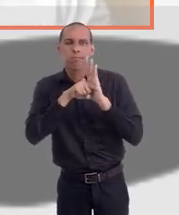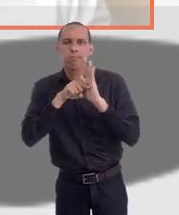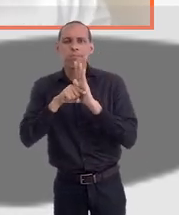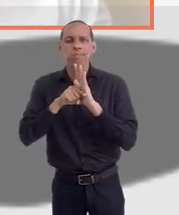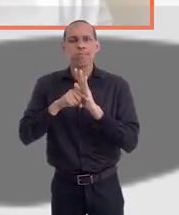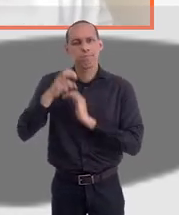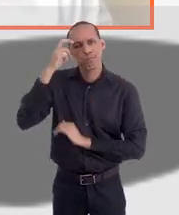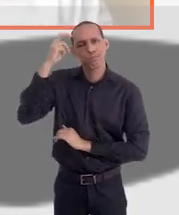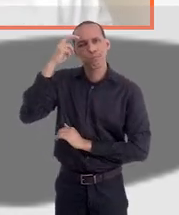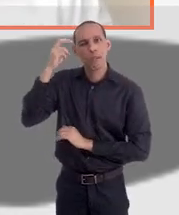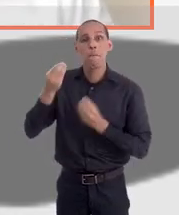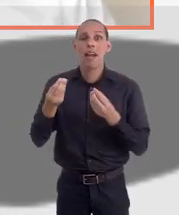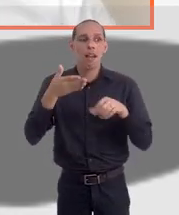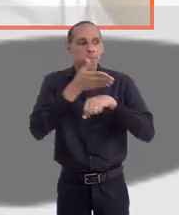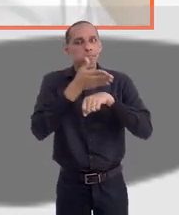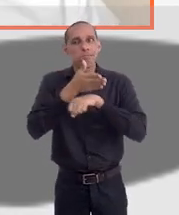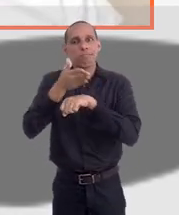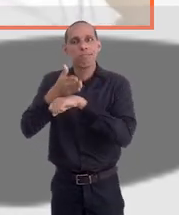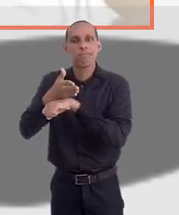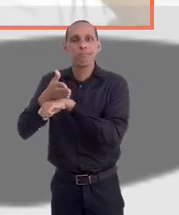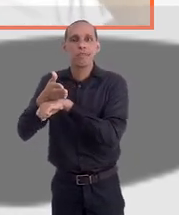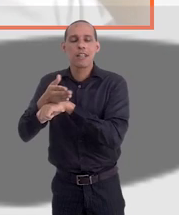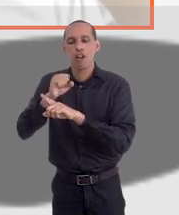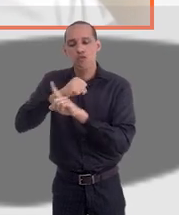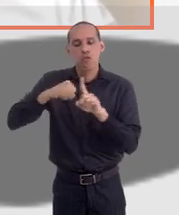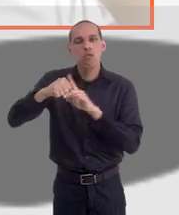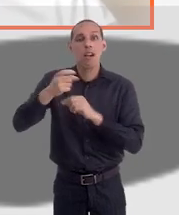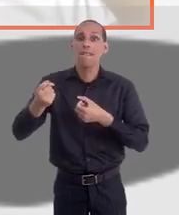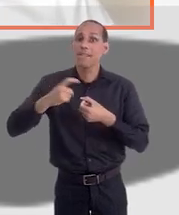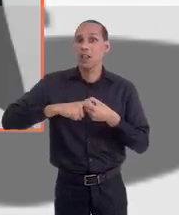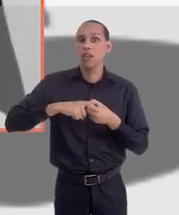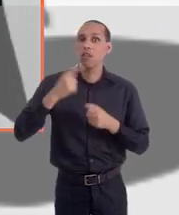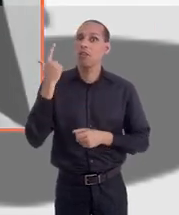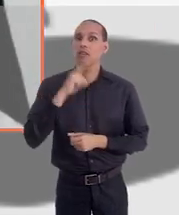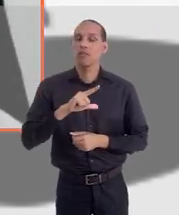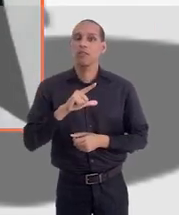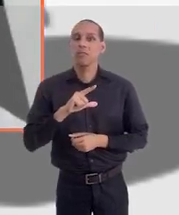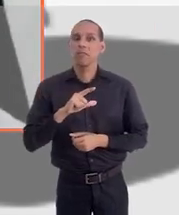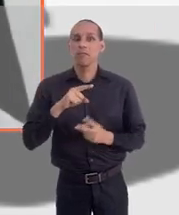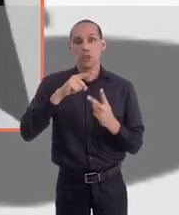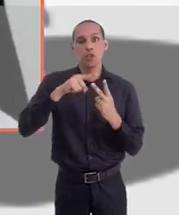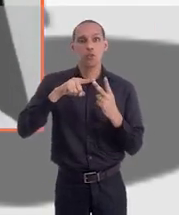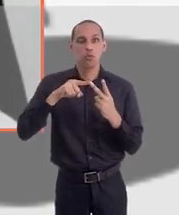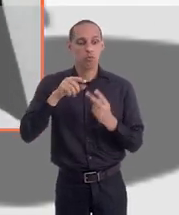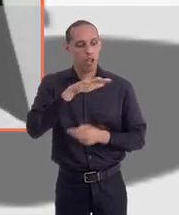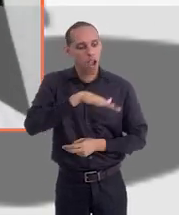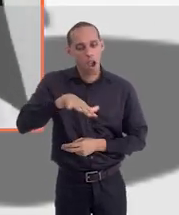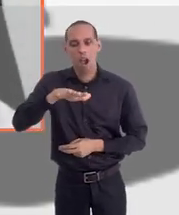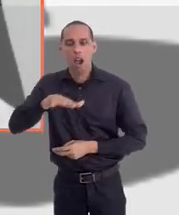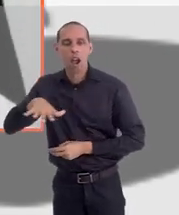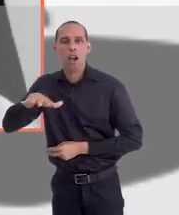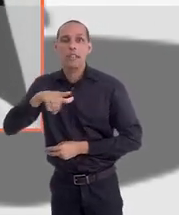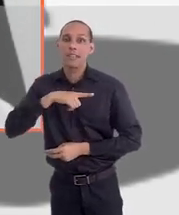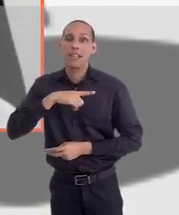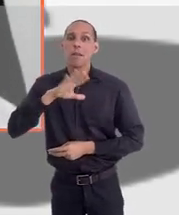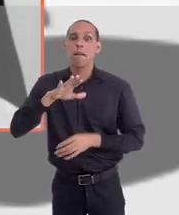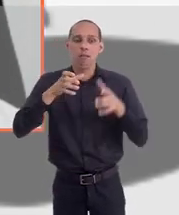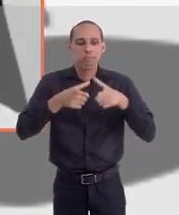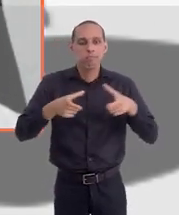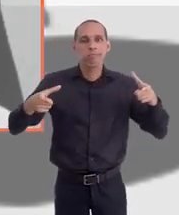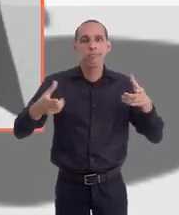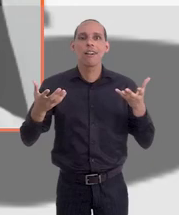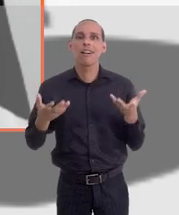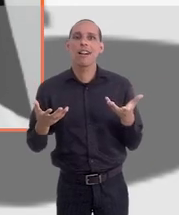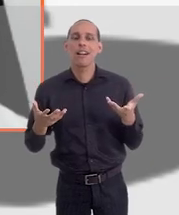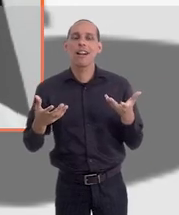governo do Estado, para poder ocupar essas áreas e voltar a socialização a elas. Então, a gente fez isso em duas áreas específicas e o objetivo é expandir.